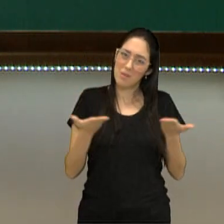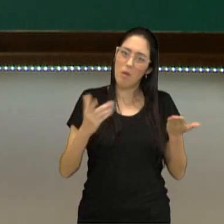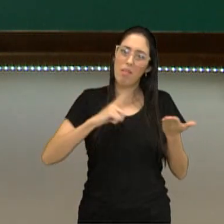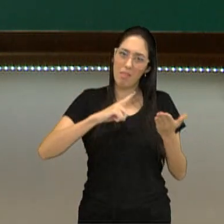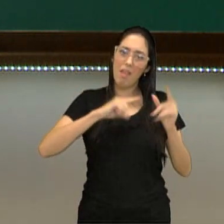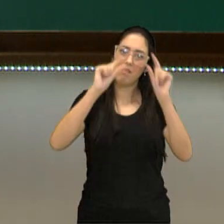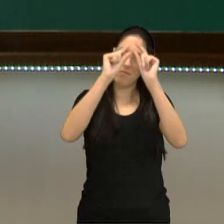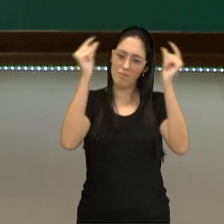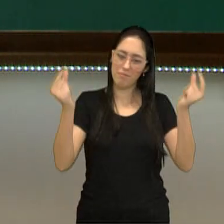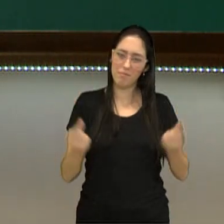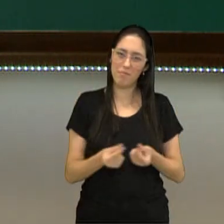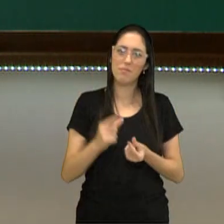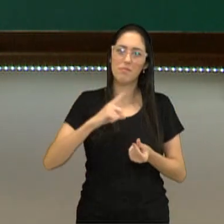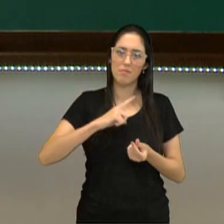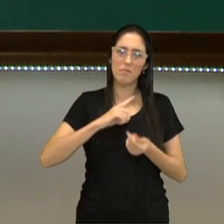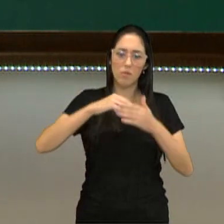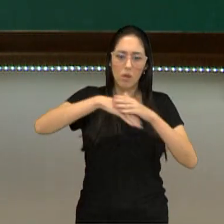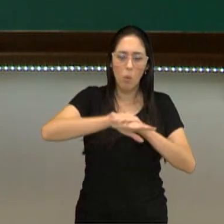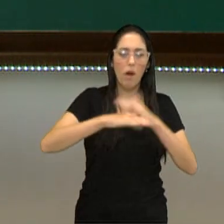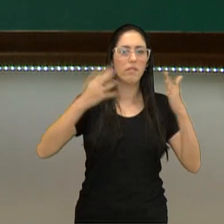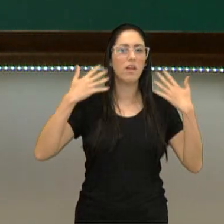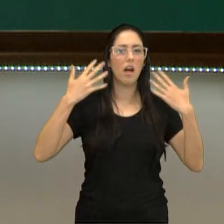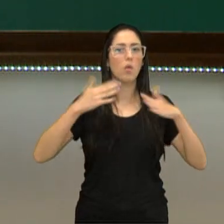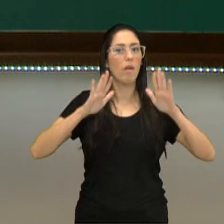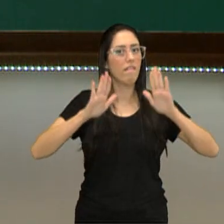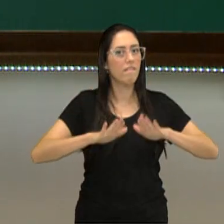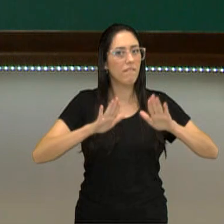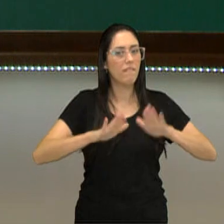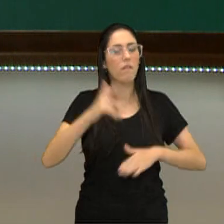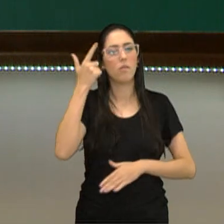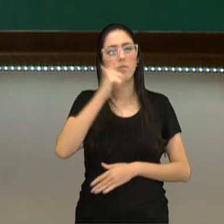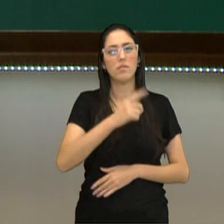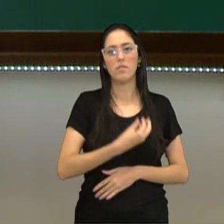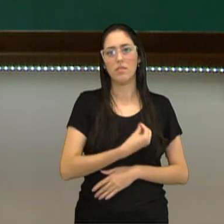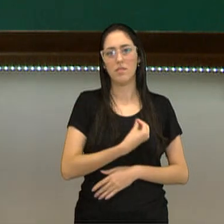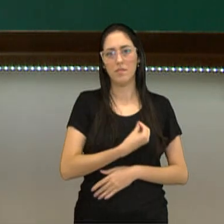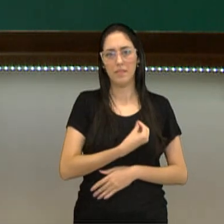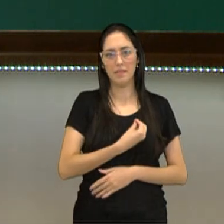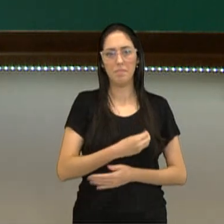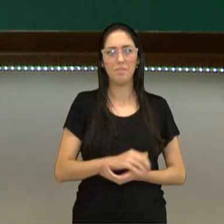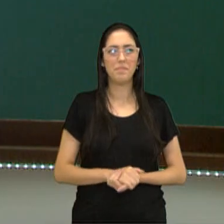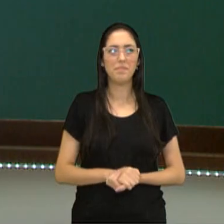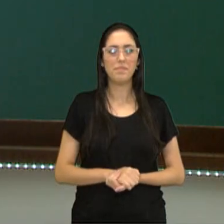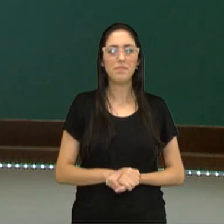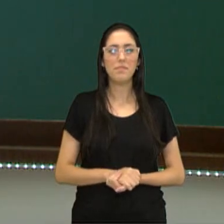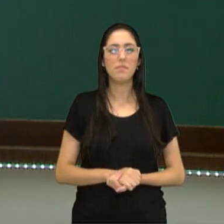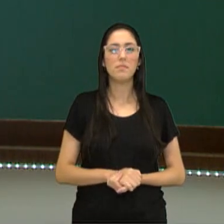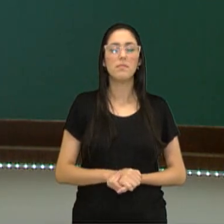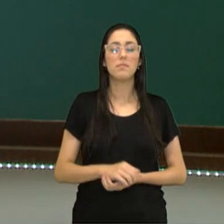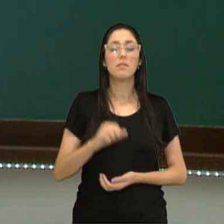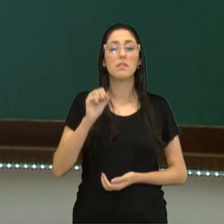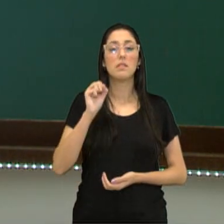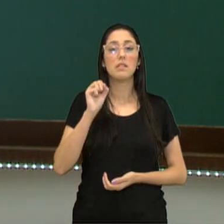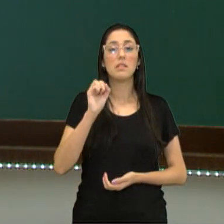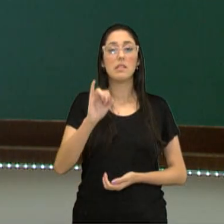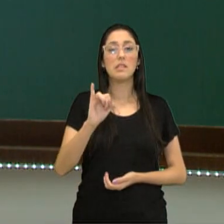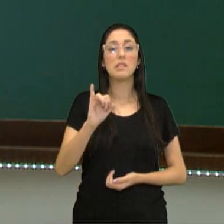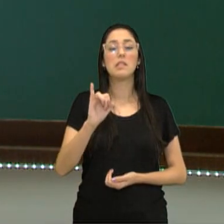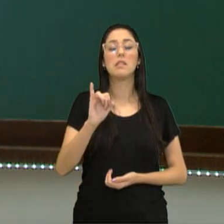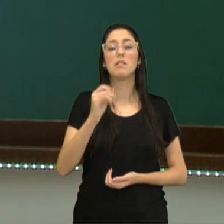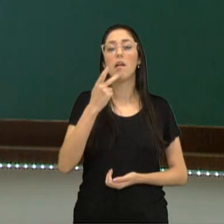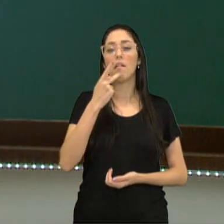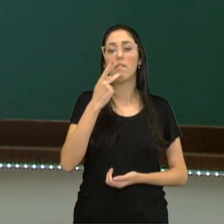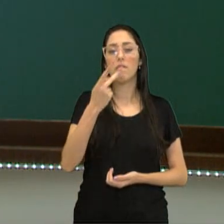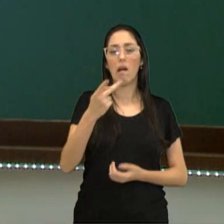a retenção do calor, fazendo com que assim seja possível a vida da forma que conhecemos. Já quando falamos no aquecimento global,